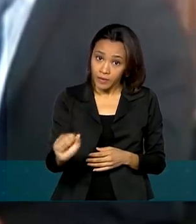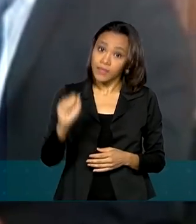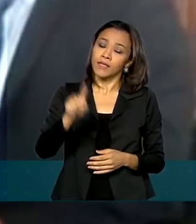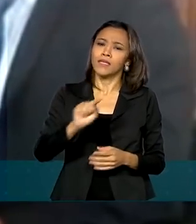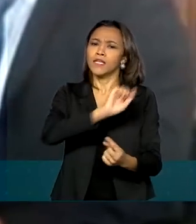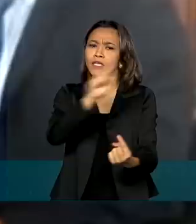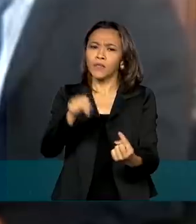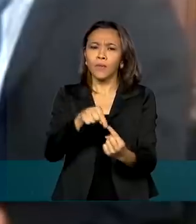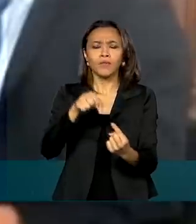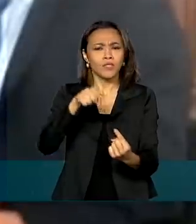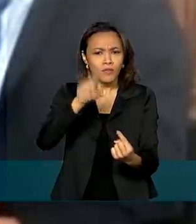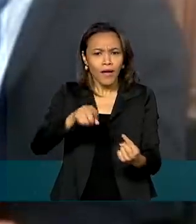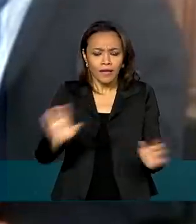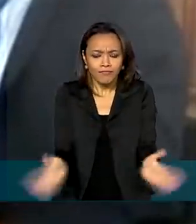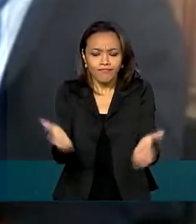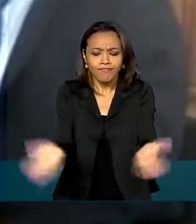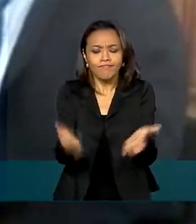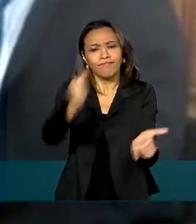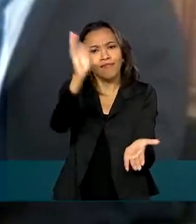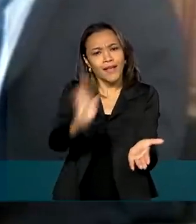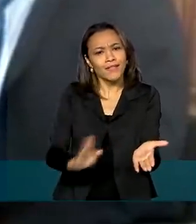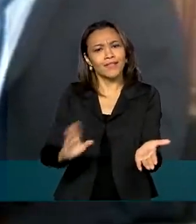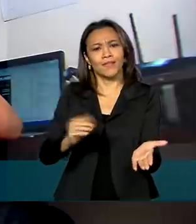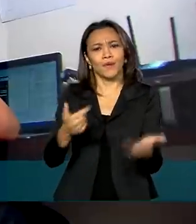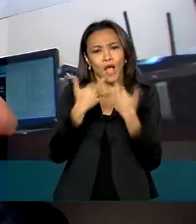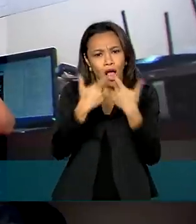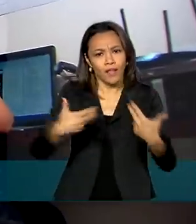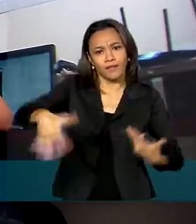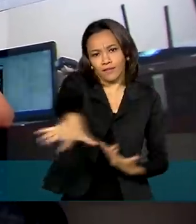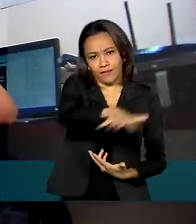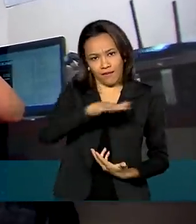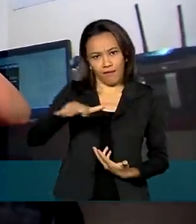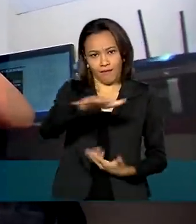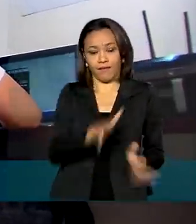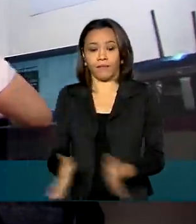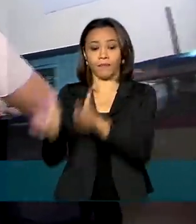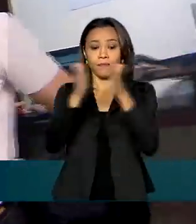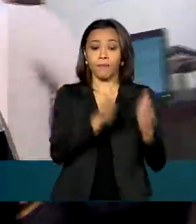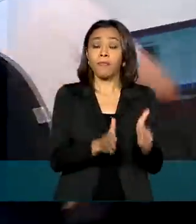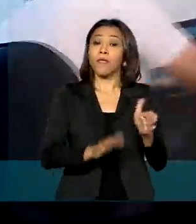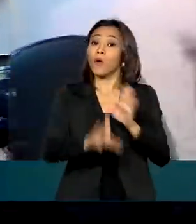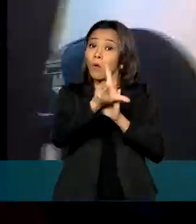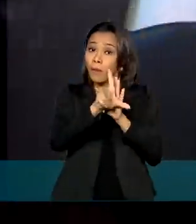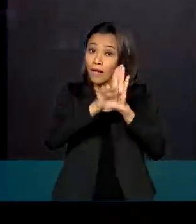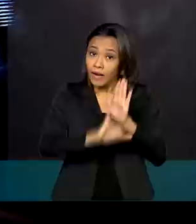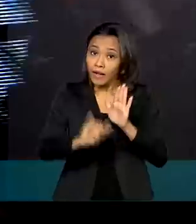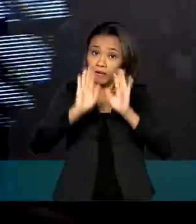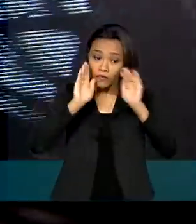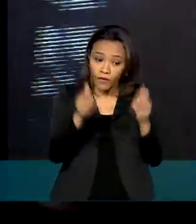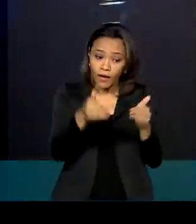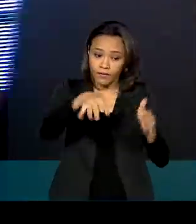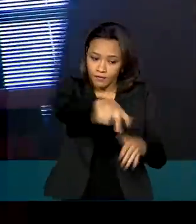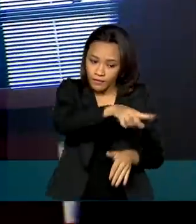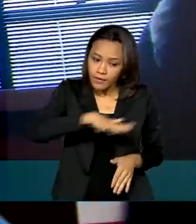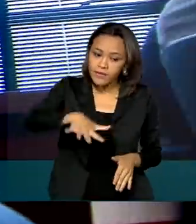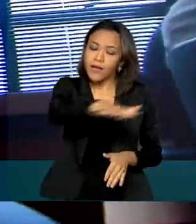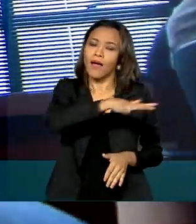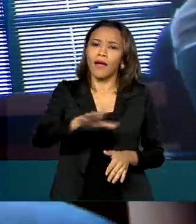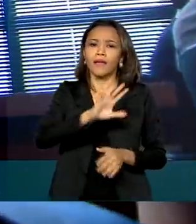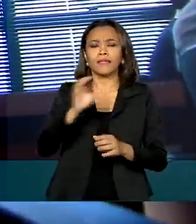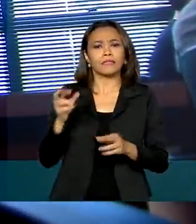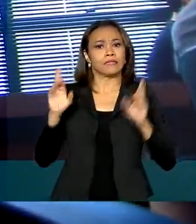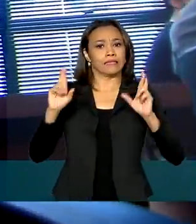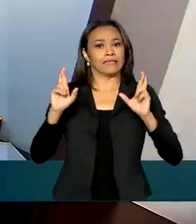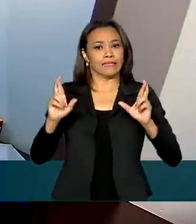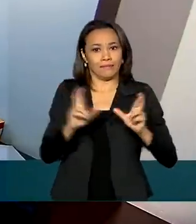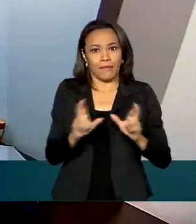mais inovador e um ambiente adequado para as nossas startups. Com uma lei específica para o setor, espera-se aumentar os índices de